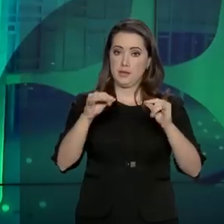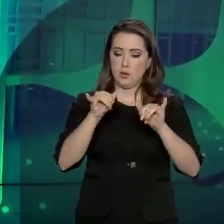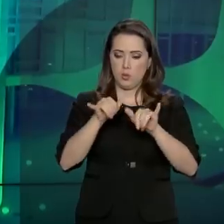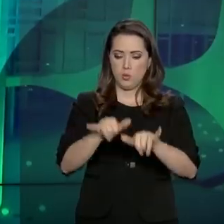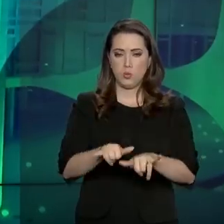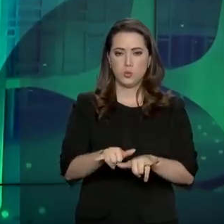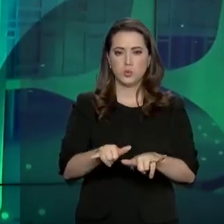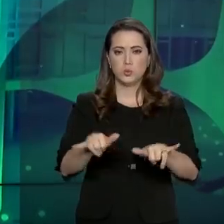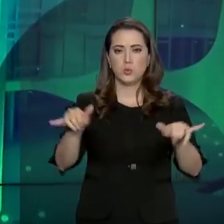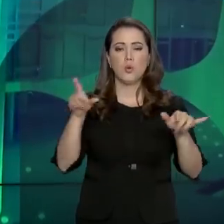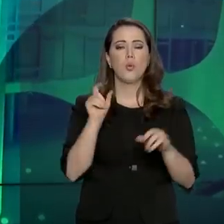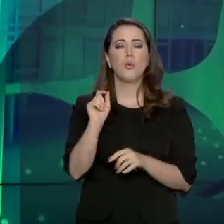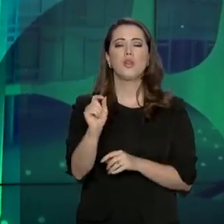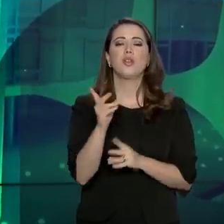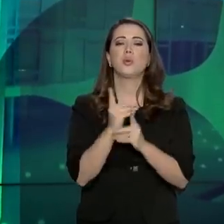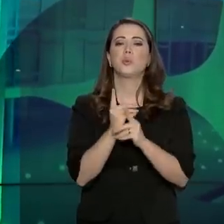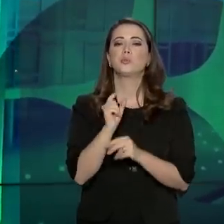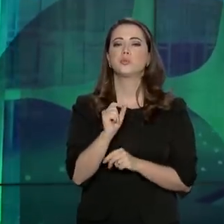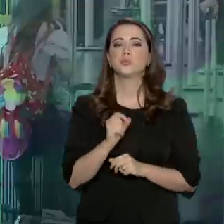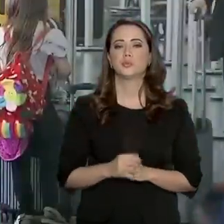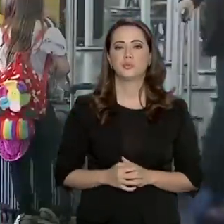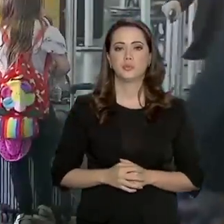gente o que encontrou por lá.